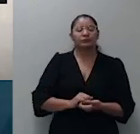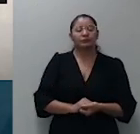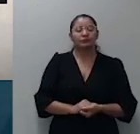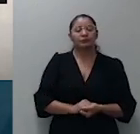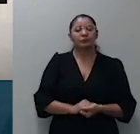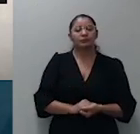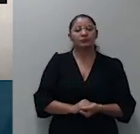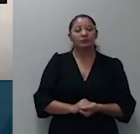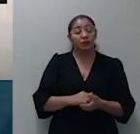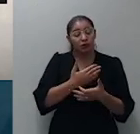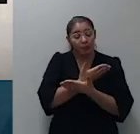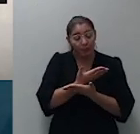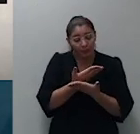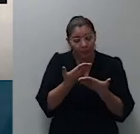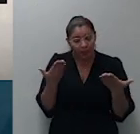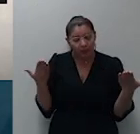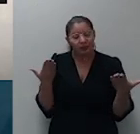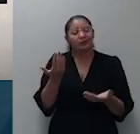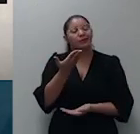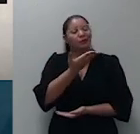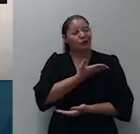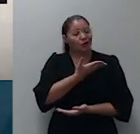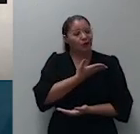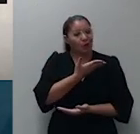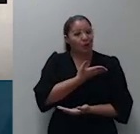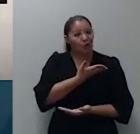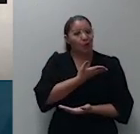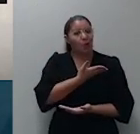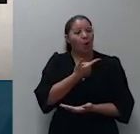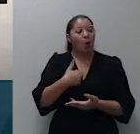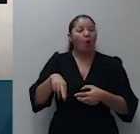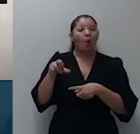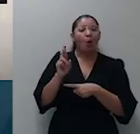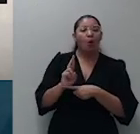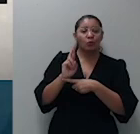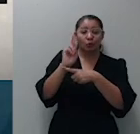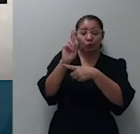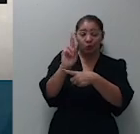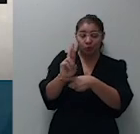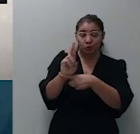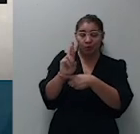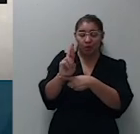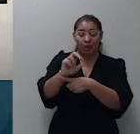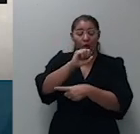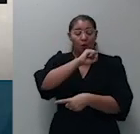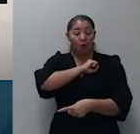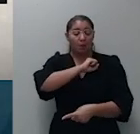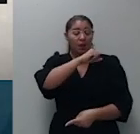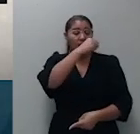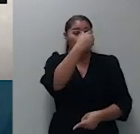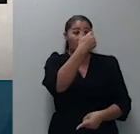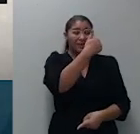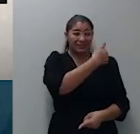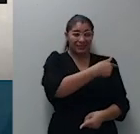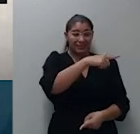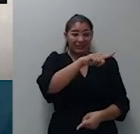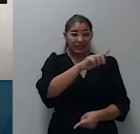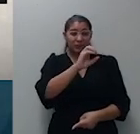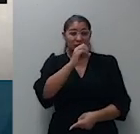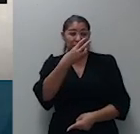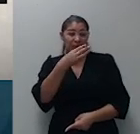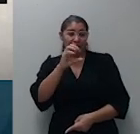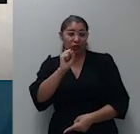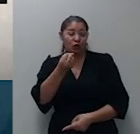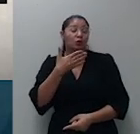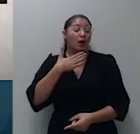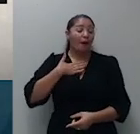estou apregoando aqui ao recurso especial 1.768.022 de Minas Gerais, em minha relatoria, em que é recorrente